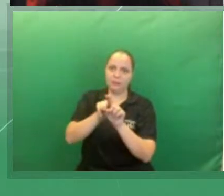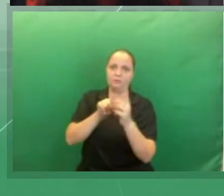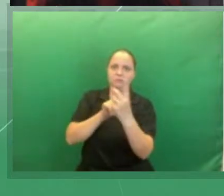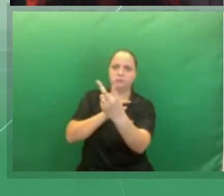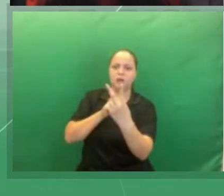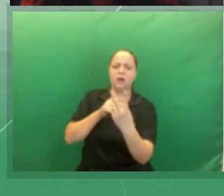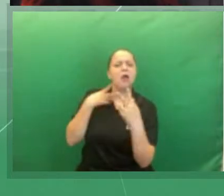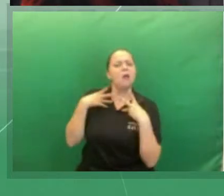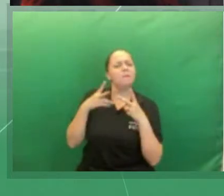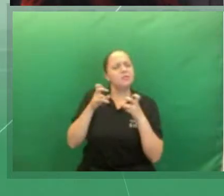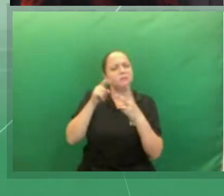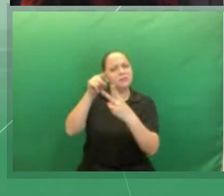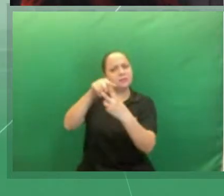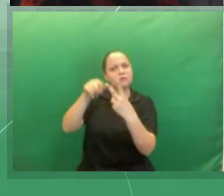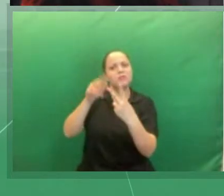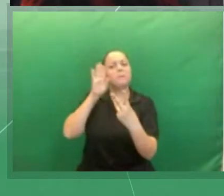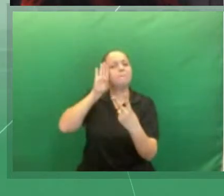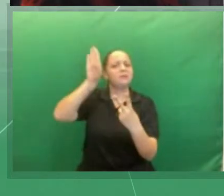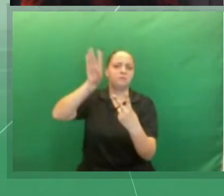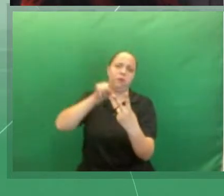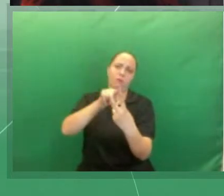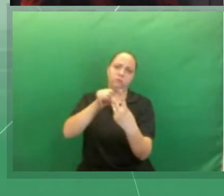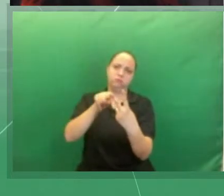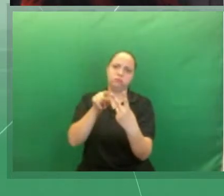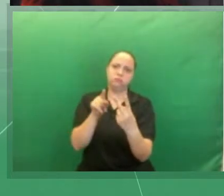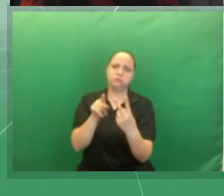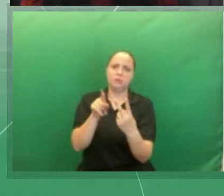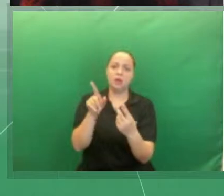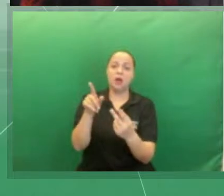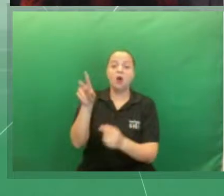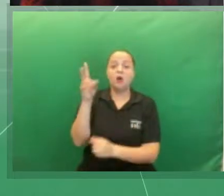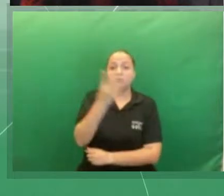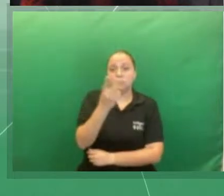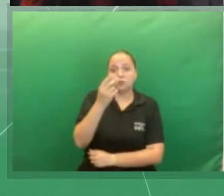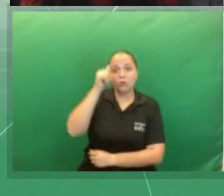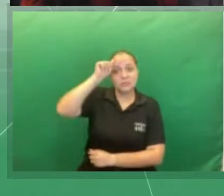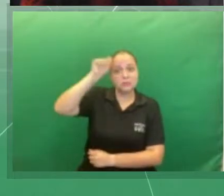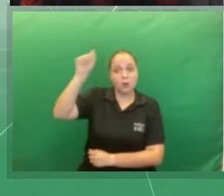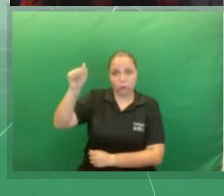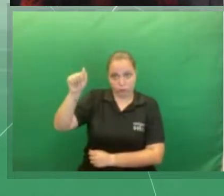que as autoras fazem